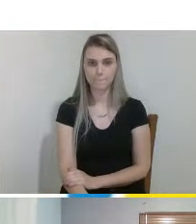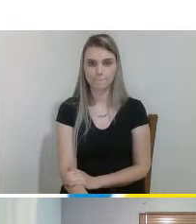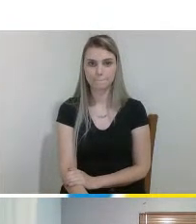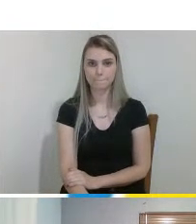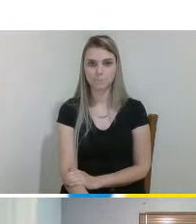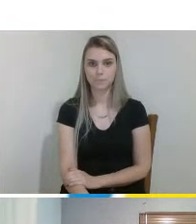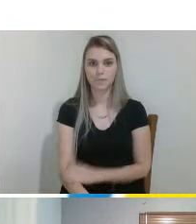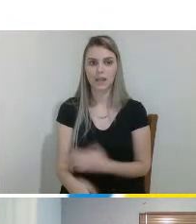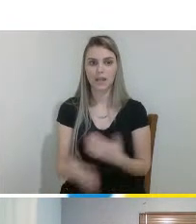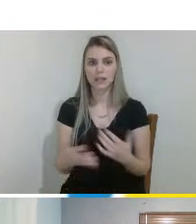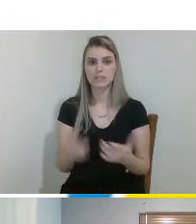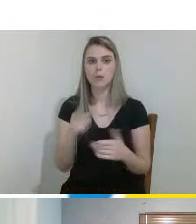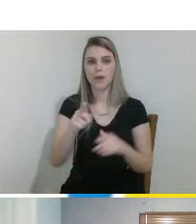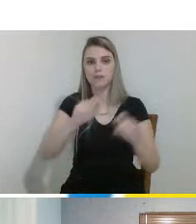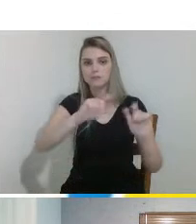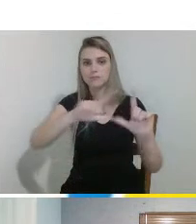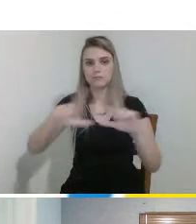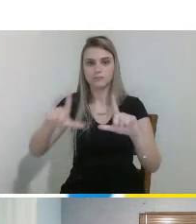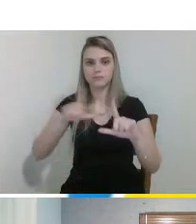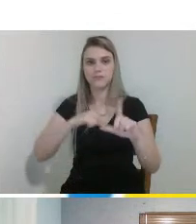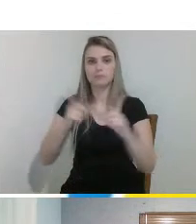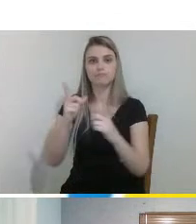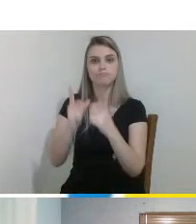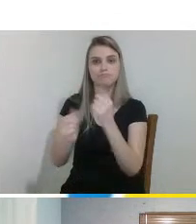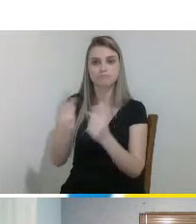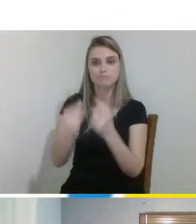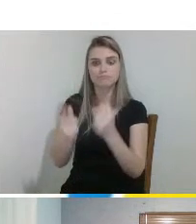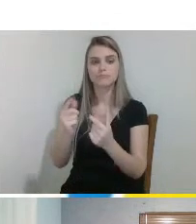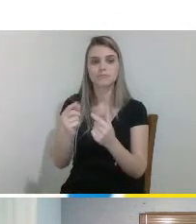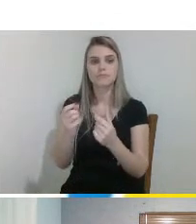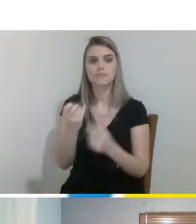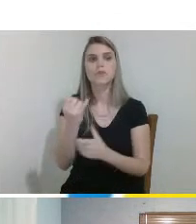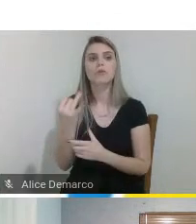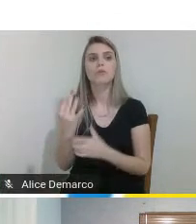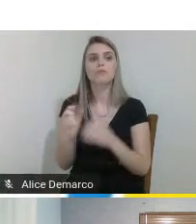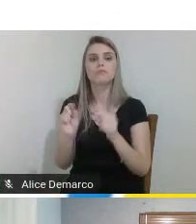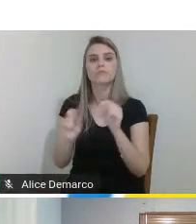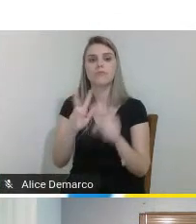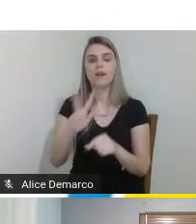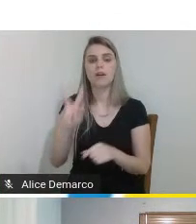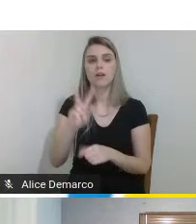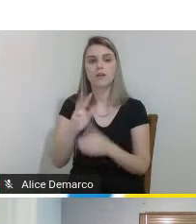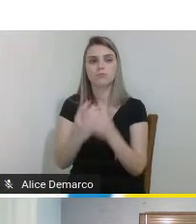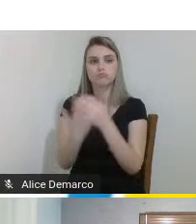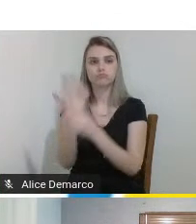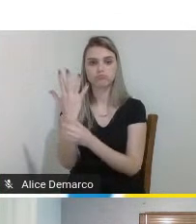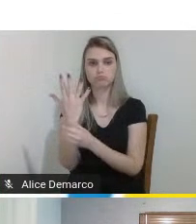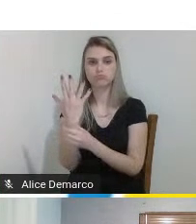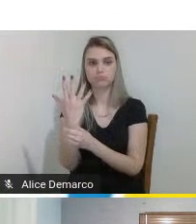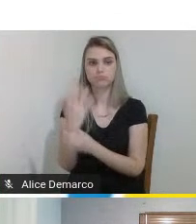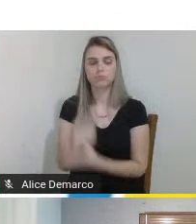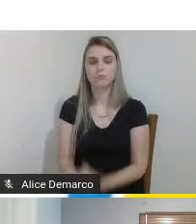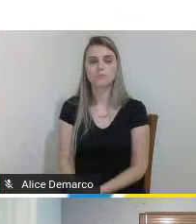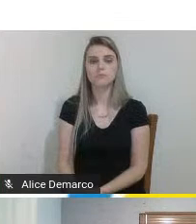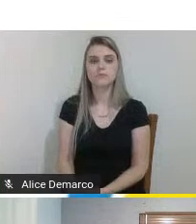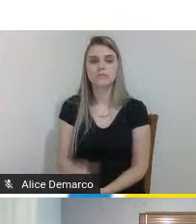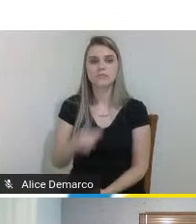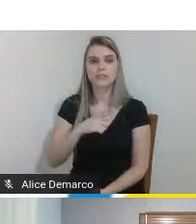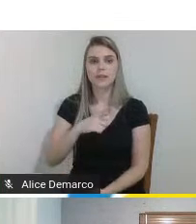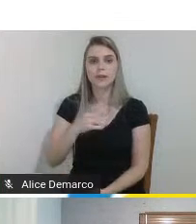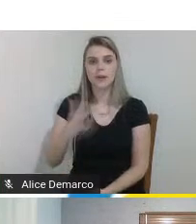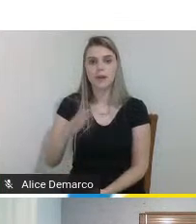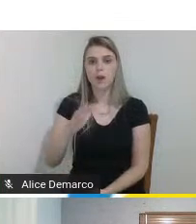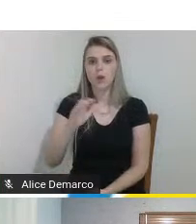Bom, nesse slide nós temos o orçamento da nossa prótese que são aproximadamente R$